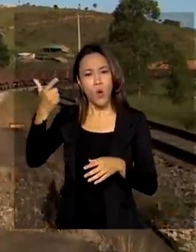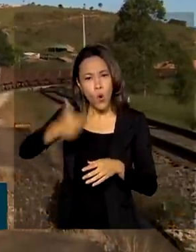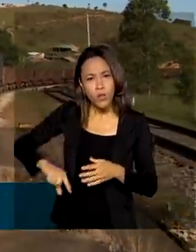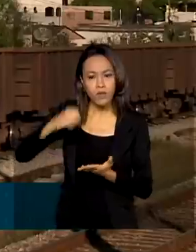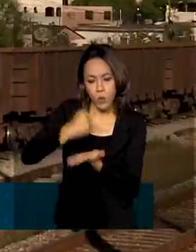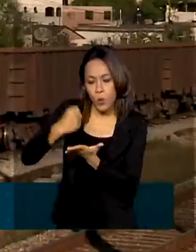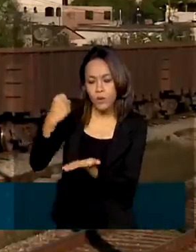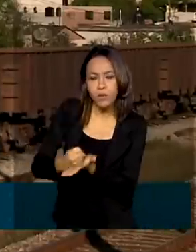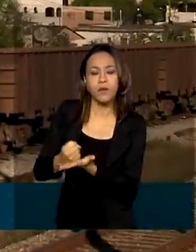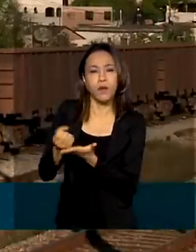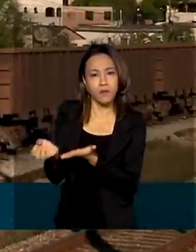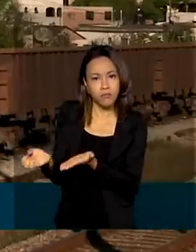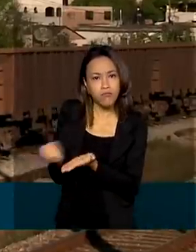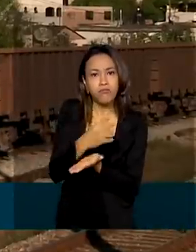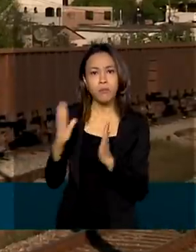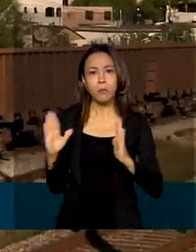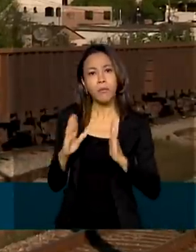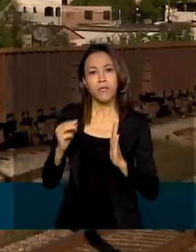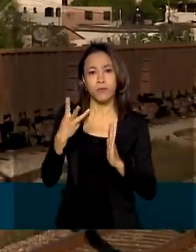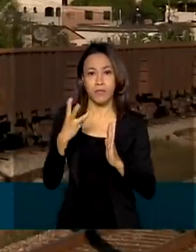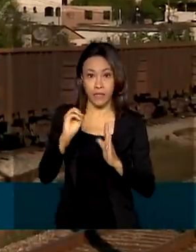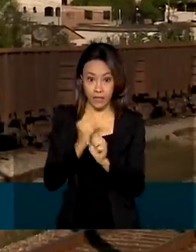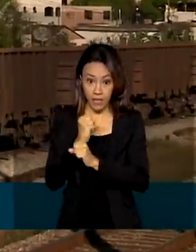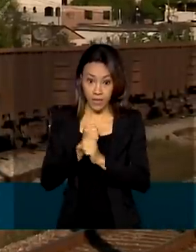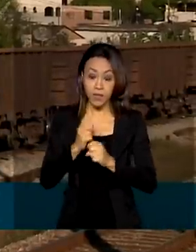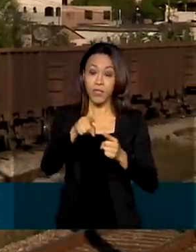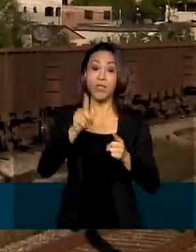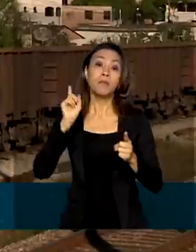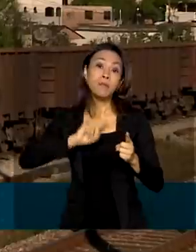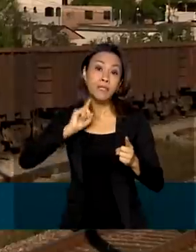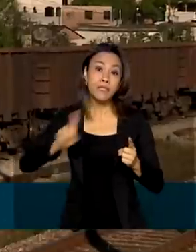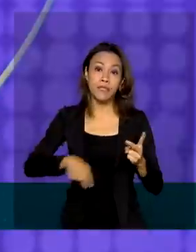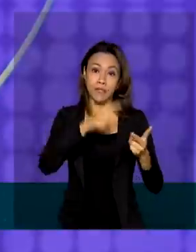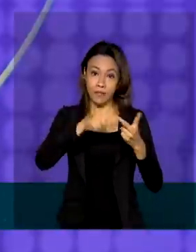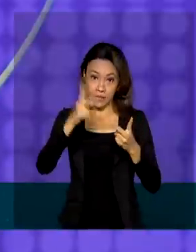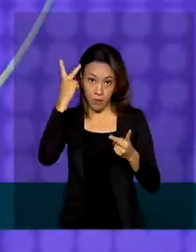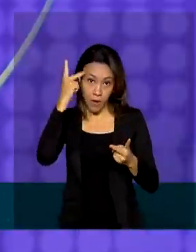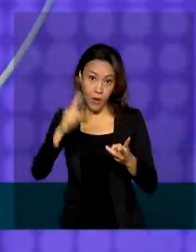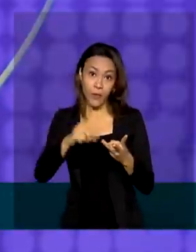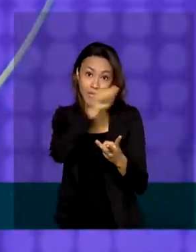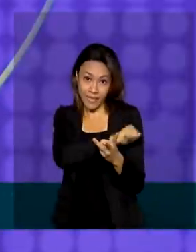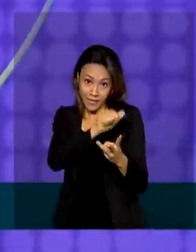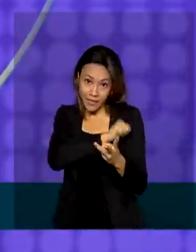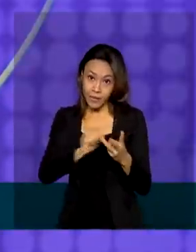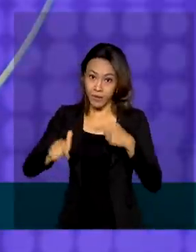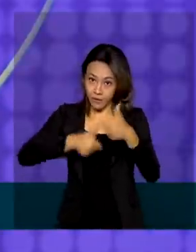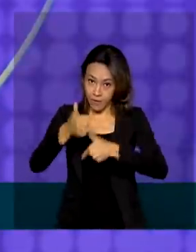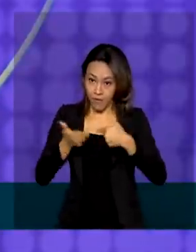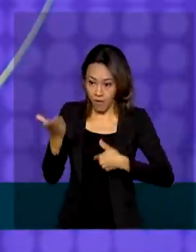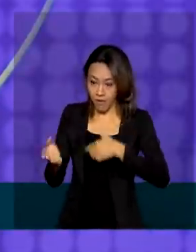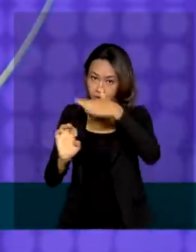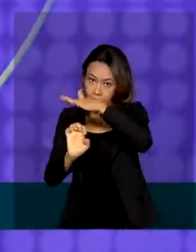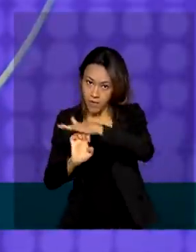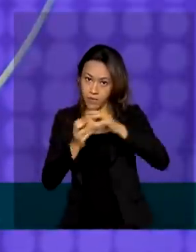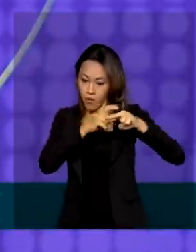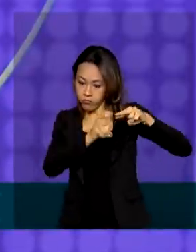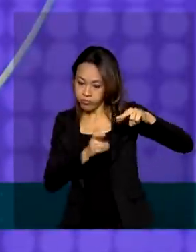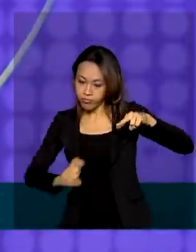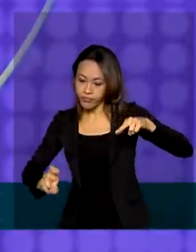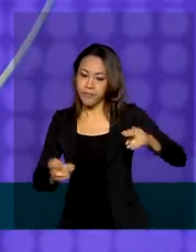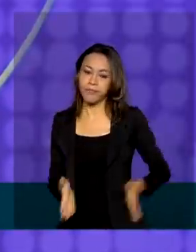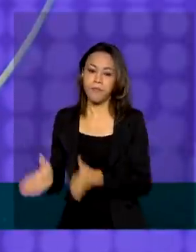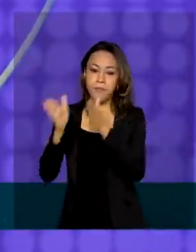30 anos. Ela atua em Minas Gerais, São Paulo e Rio de Janeiro. Essa malha está previsto mais ou menos R$ 14